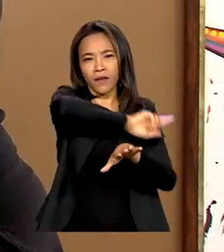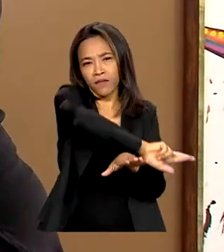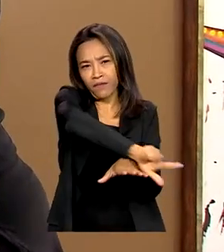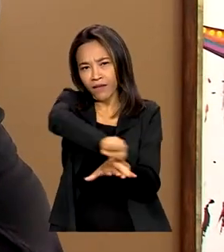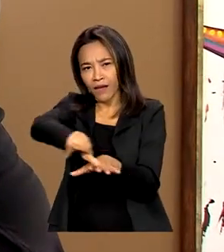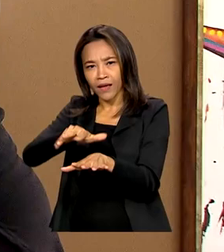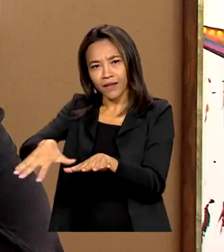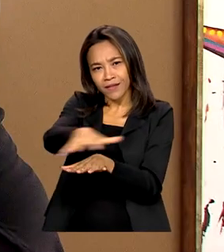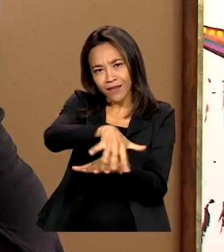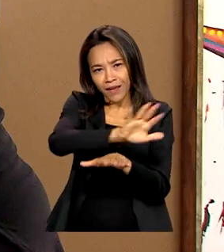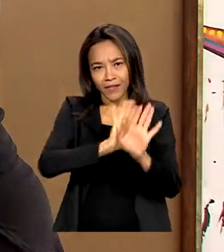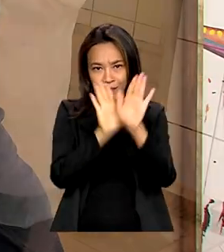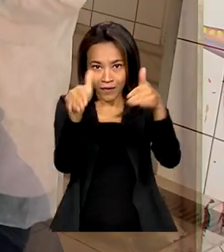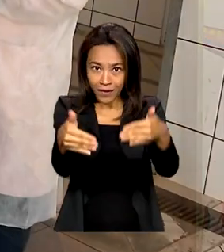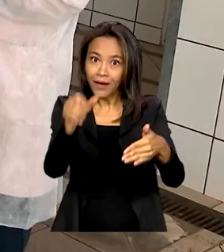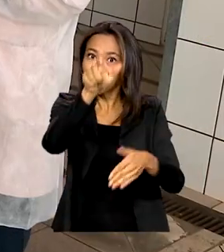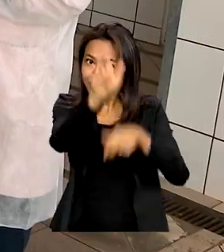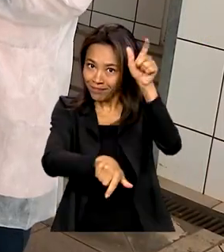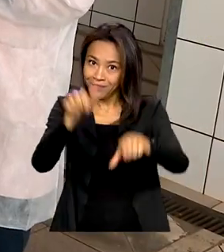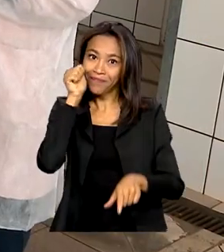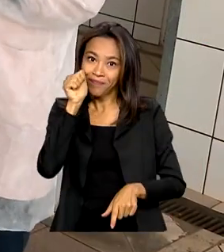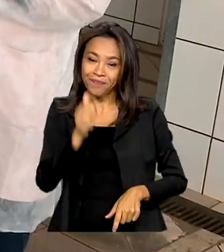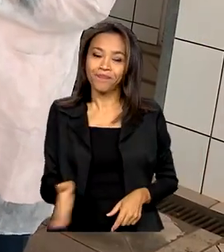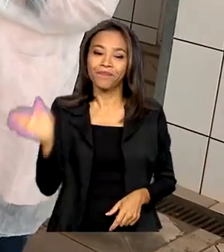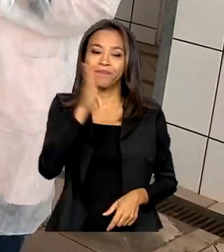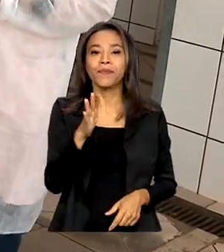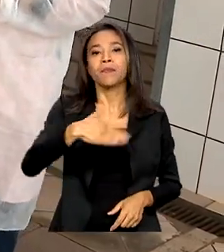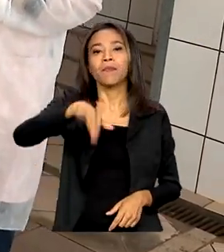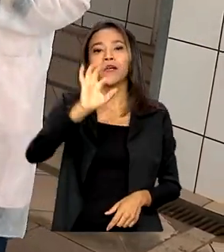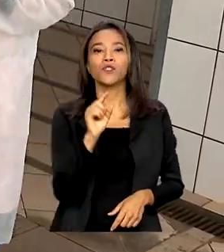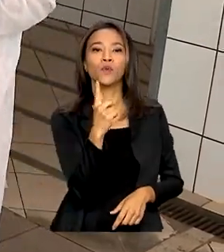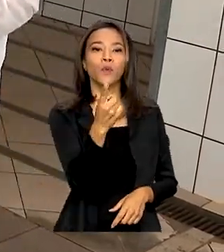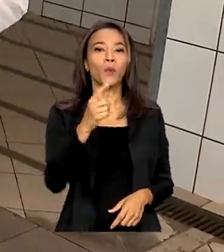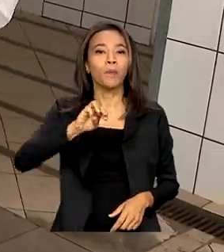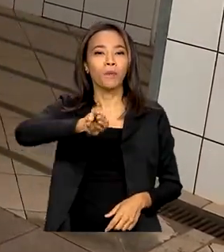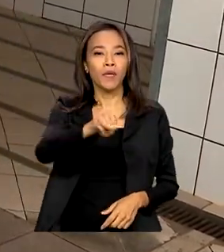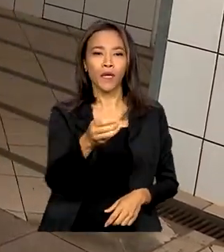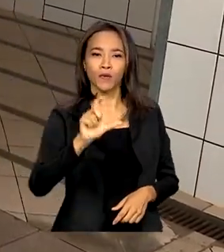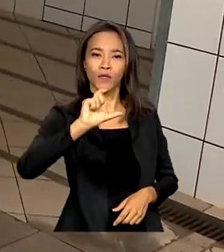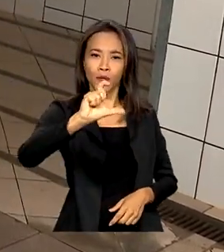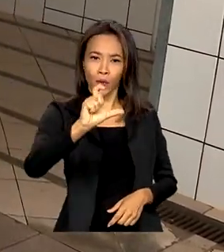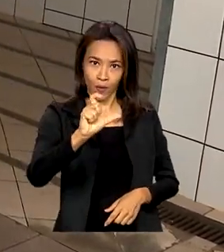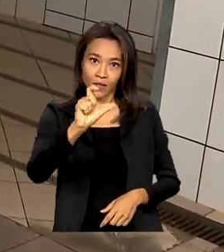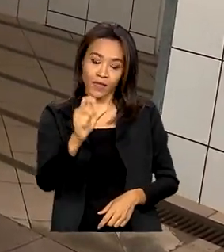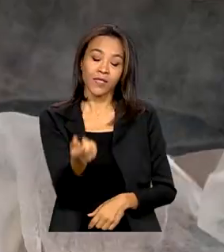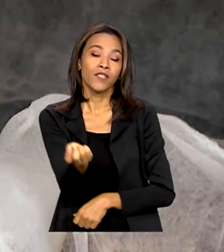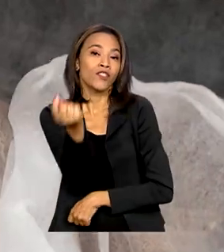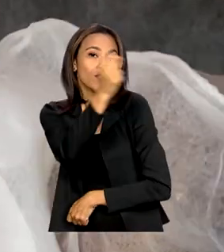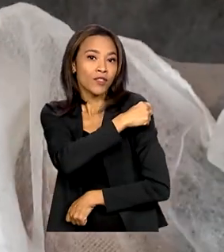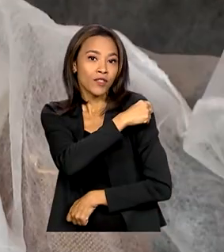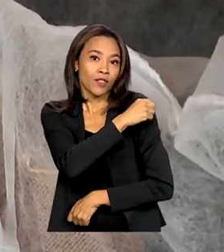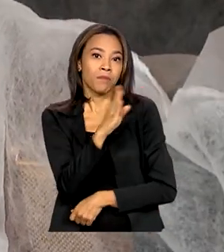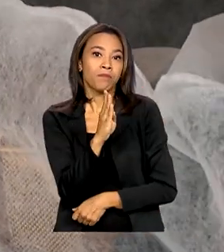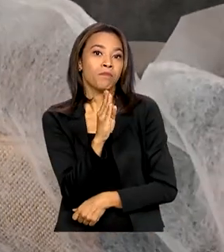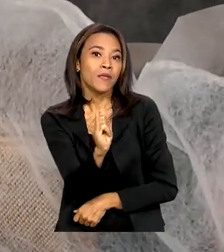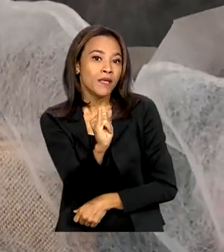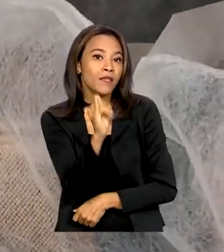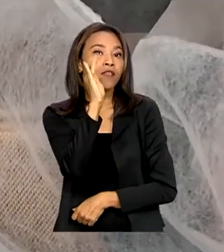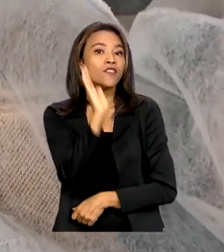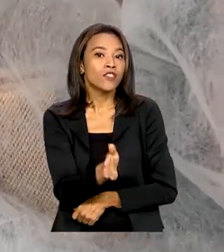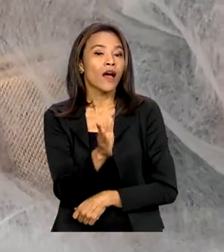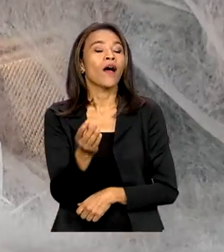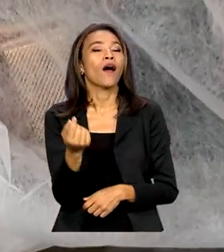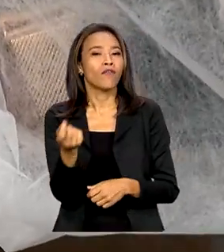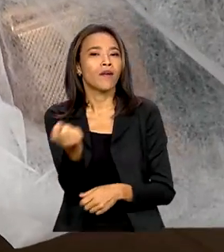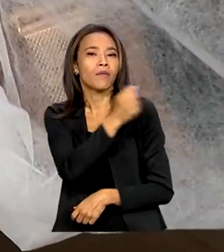voltadas para elas. Mais de um milhão de doses de reforço bivalentes contra a Covid-19 foram aplicadas